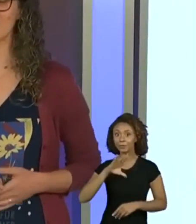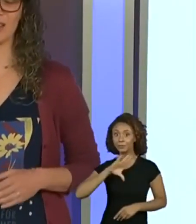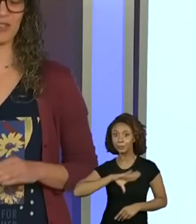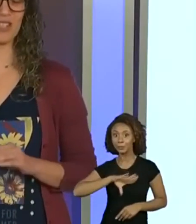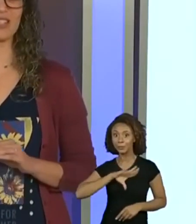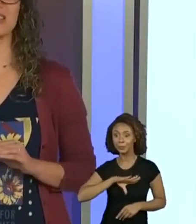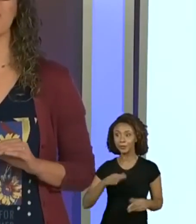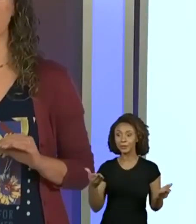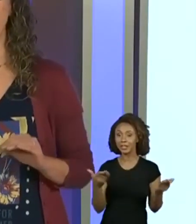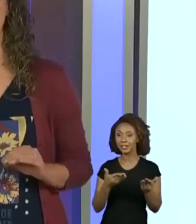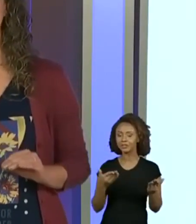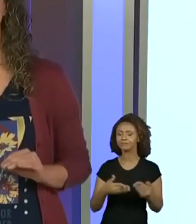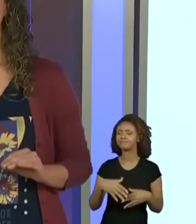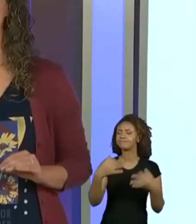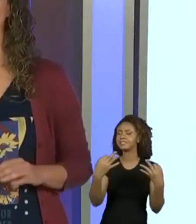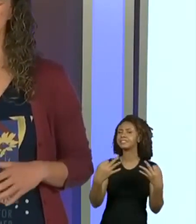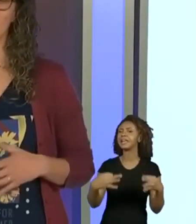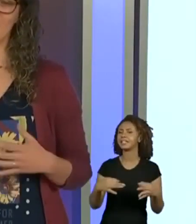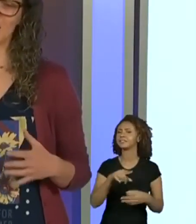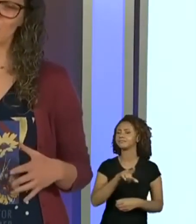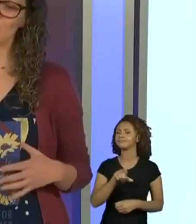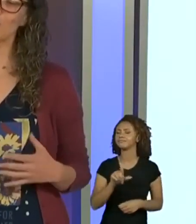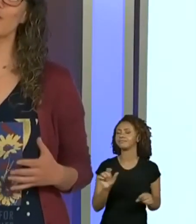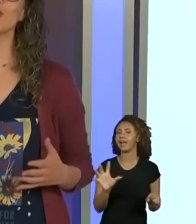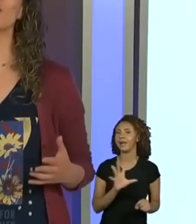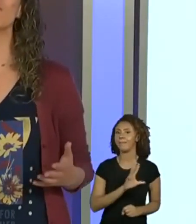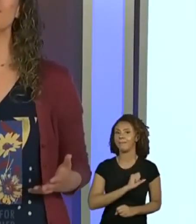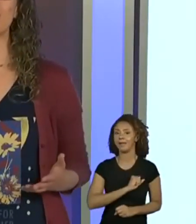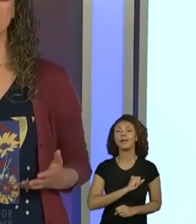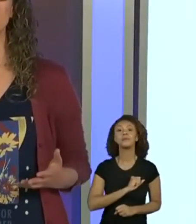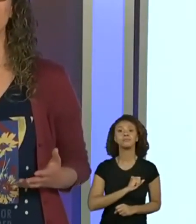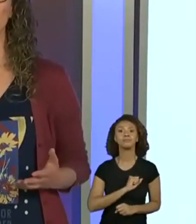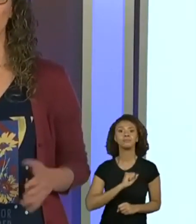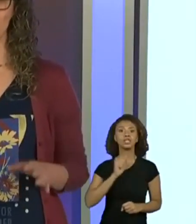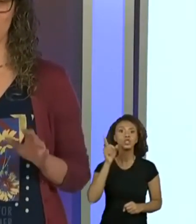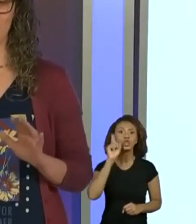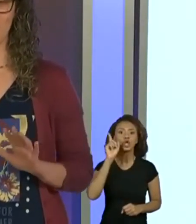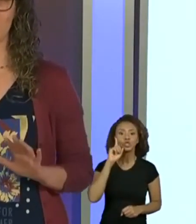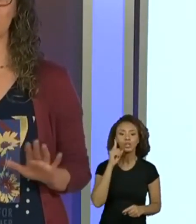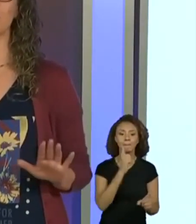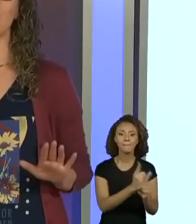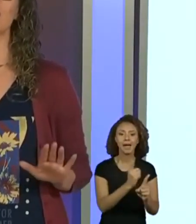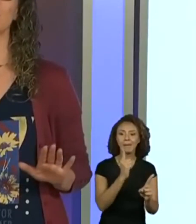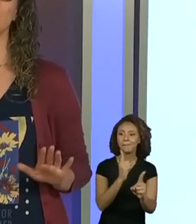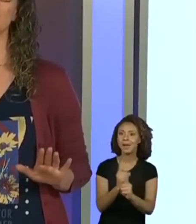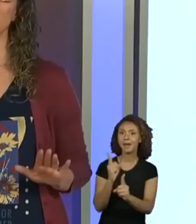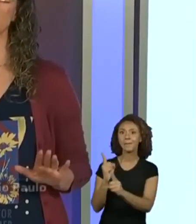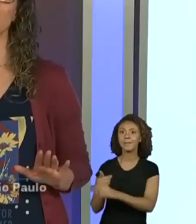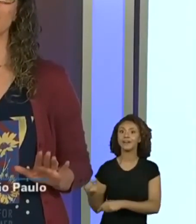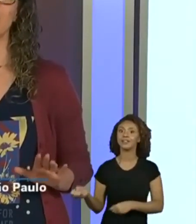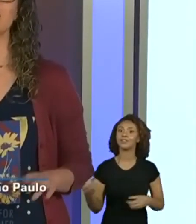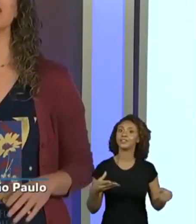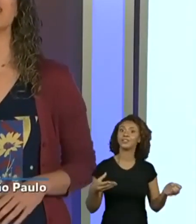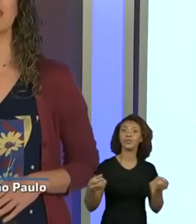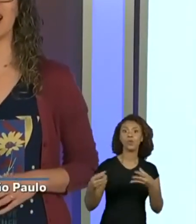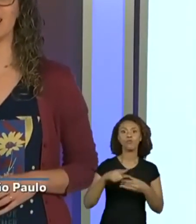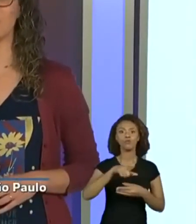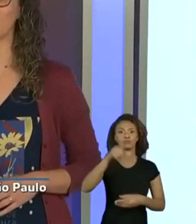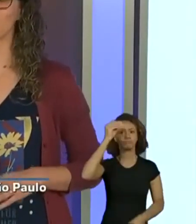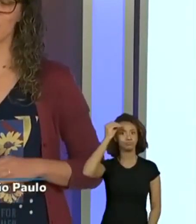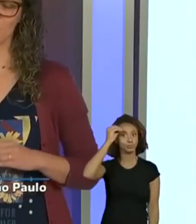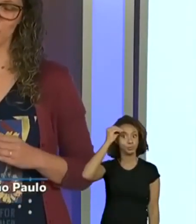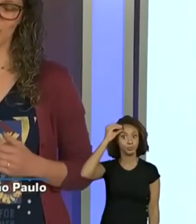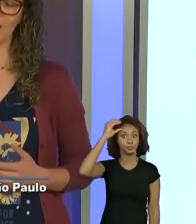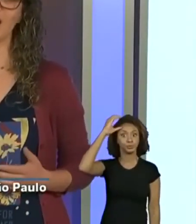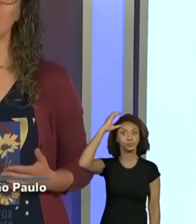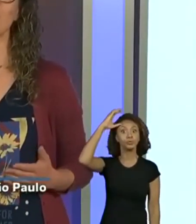Tenho certeza que vocês estão adorando. Cada dia a gente vai descobrir uma quadrinha nova para ampliar o repertório de vocês. E aí